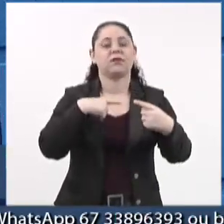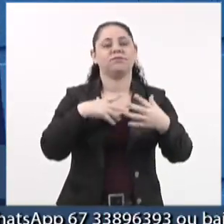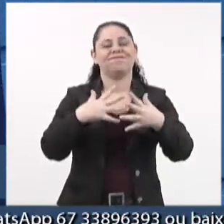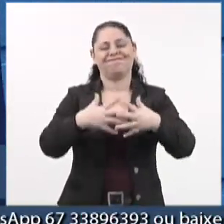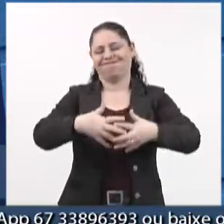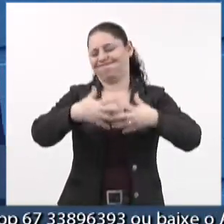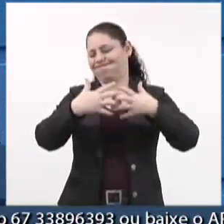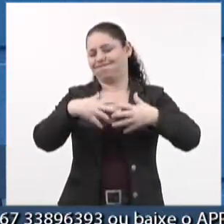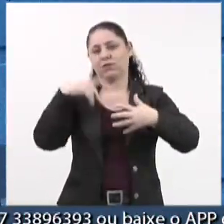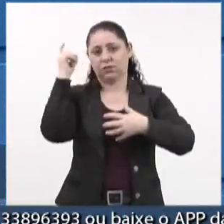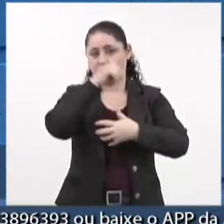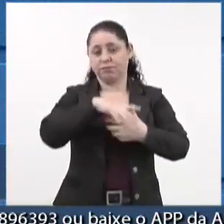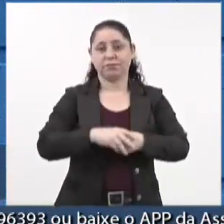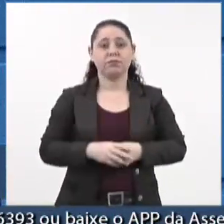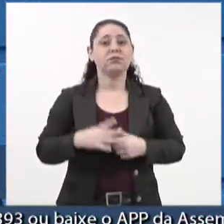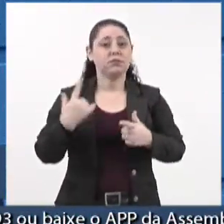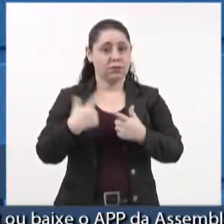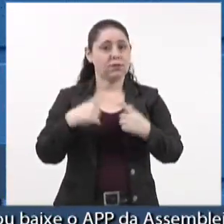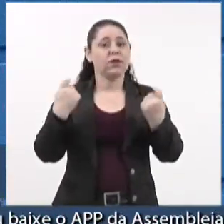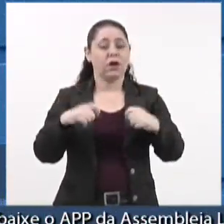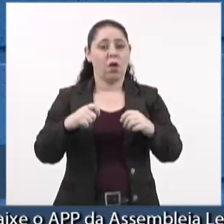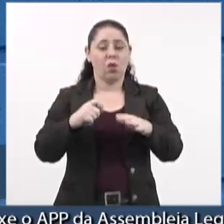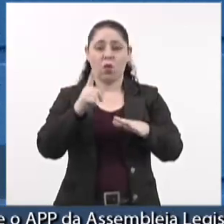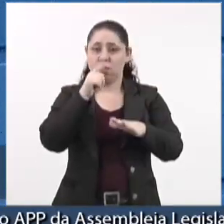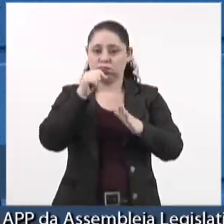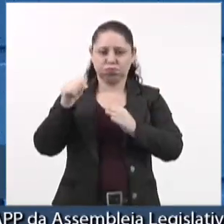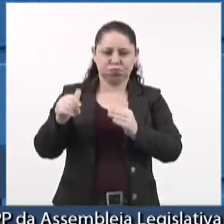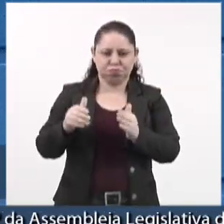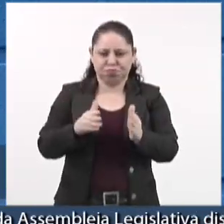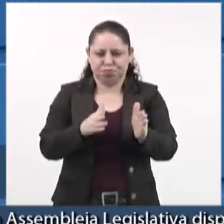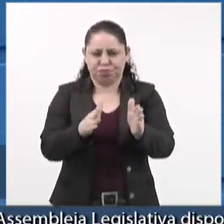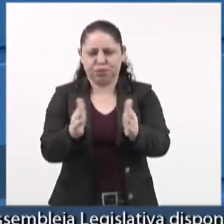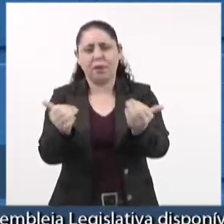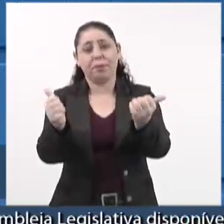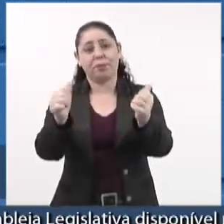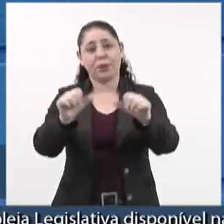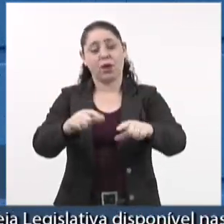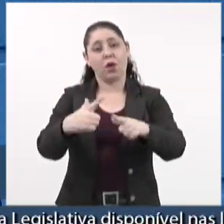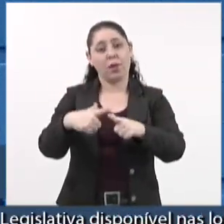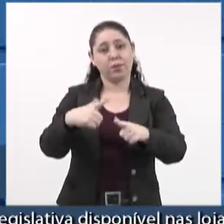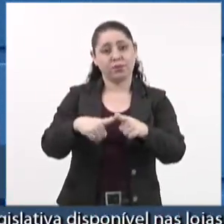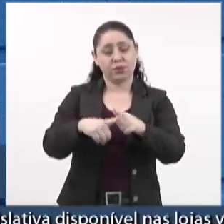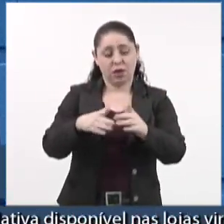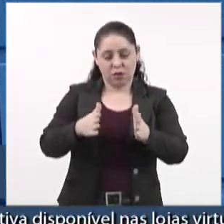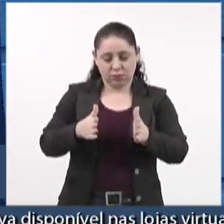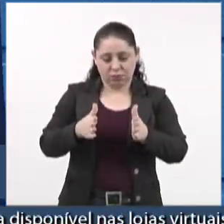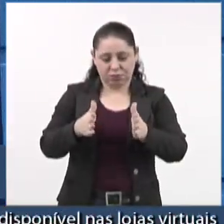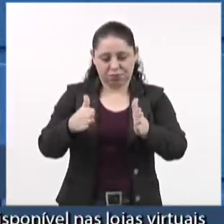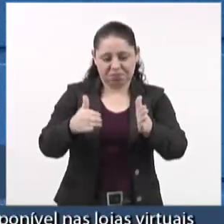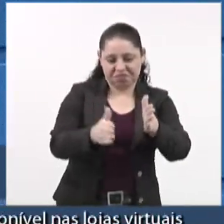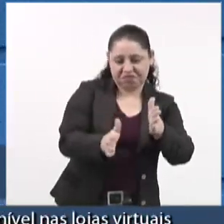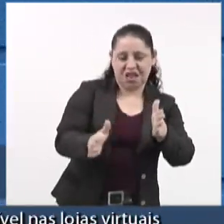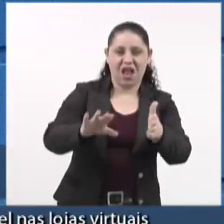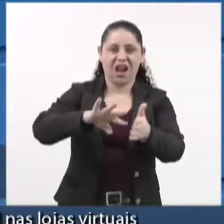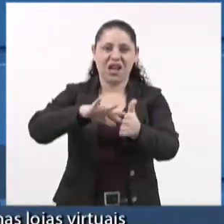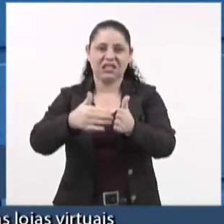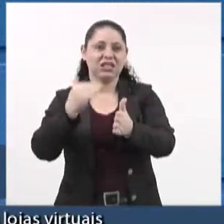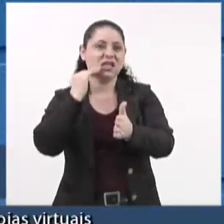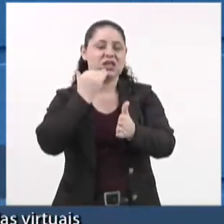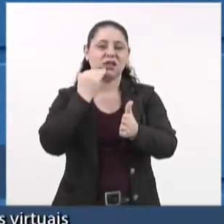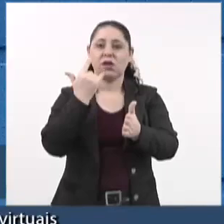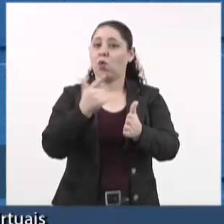aquele trajeto ali, pelo qual o córrego passa, é ainda pior, pois boa parte do trecho de sete quilômetros